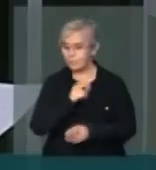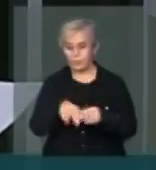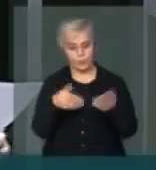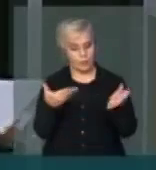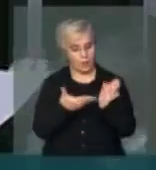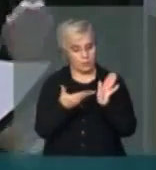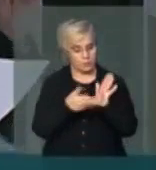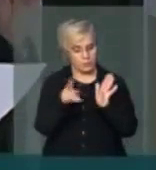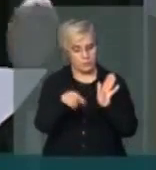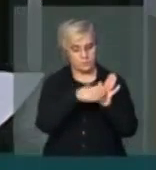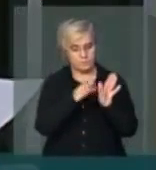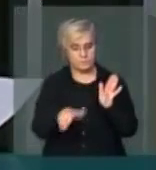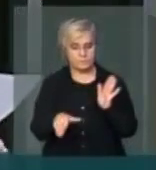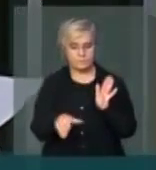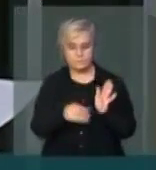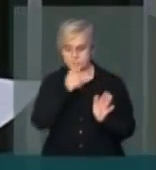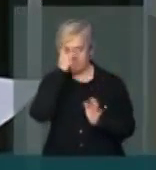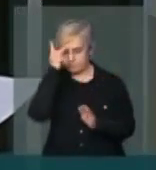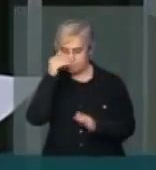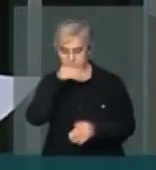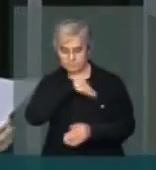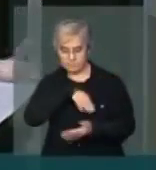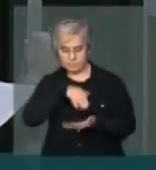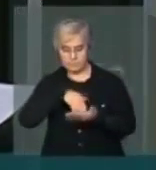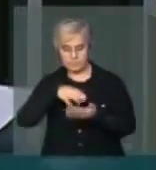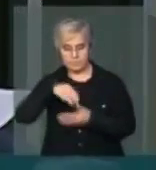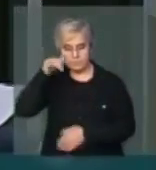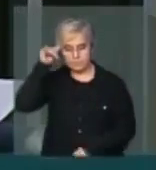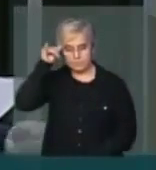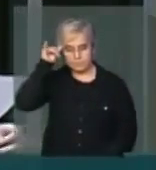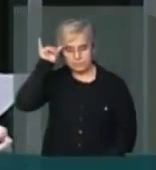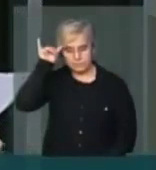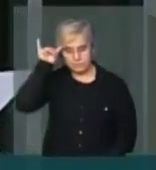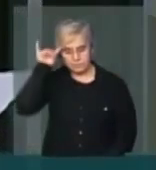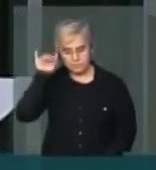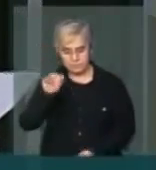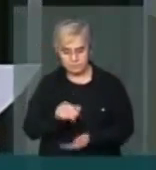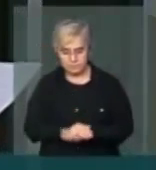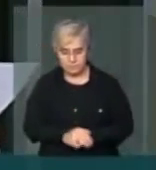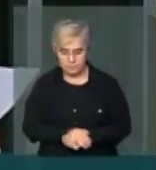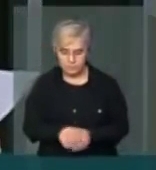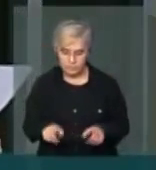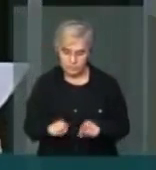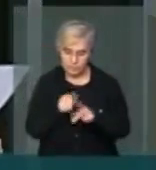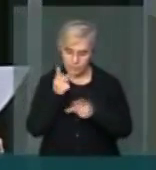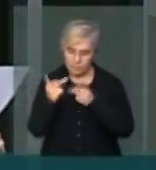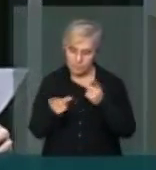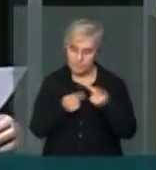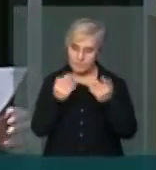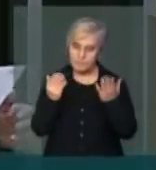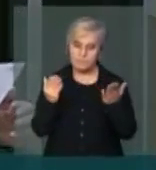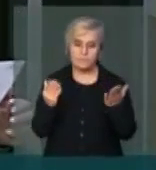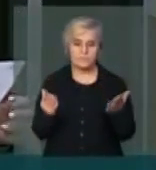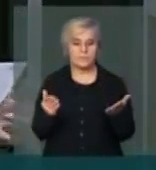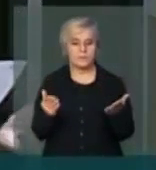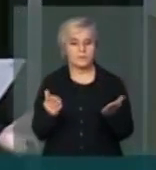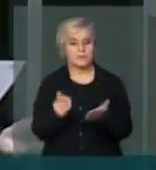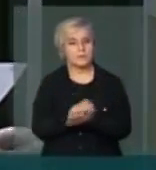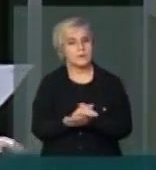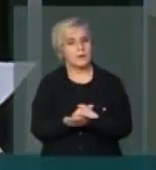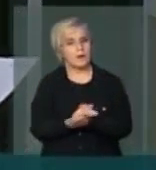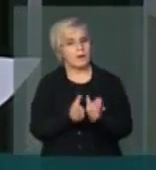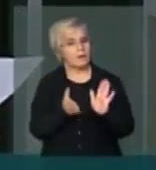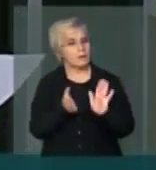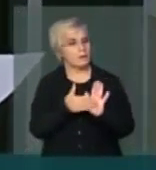nesse quesito do assalariado rural. E vão mais longe. Dizem, afirmam, que a